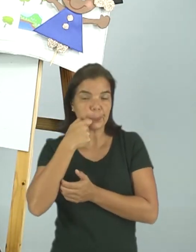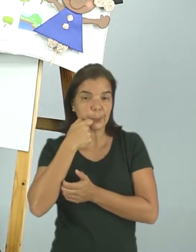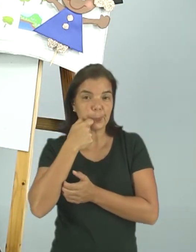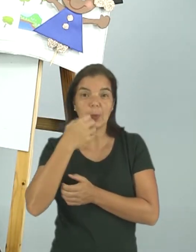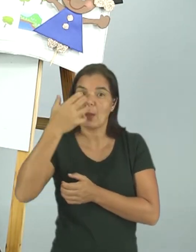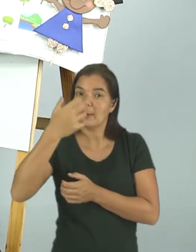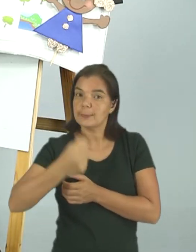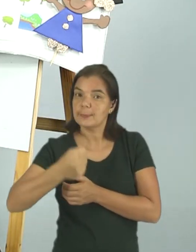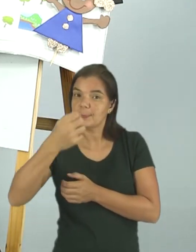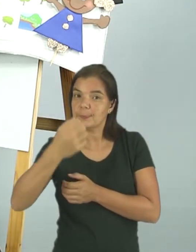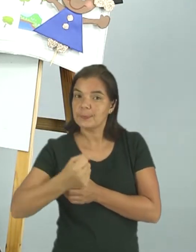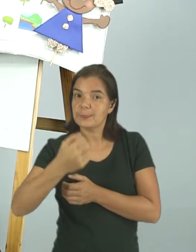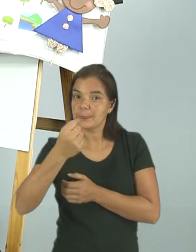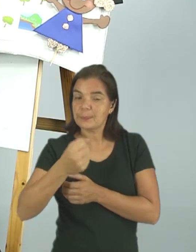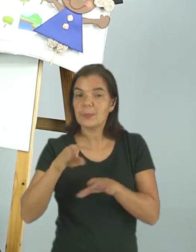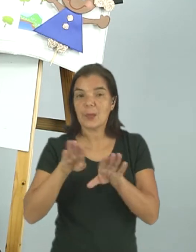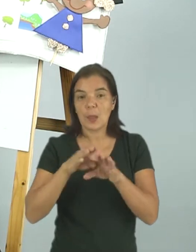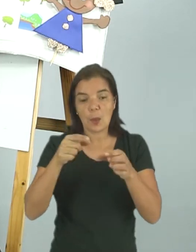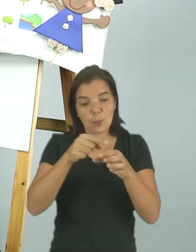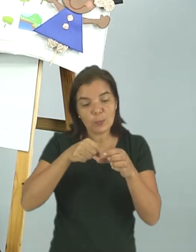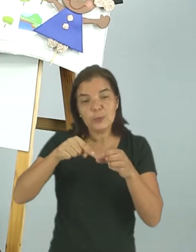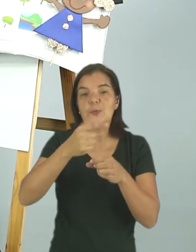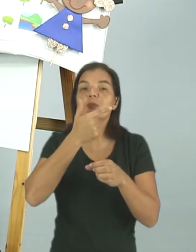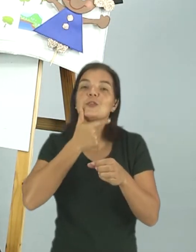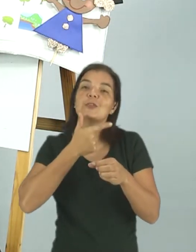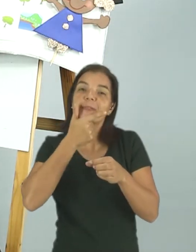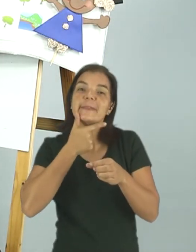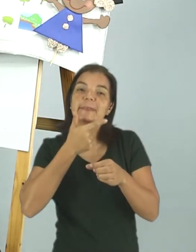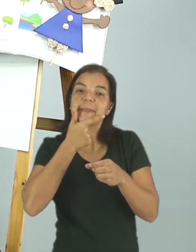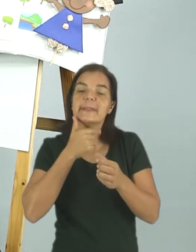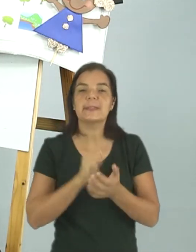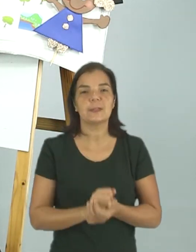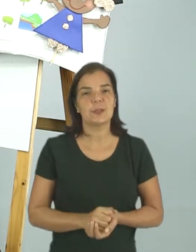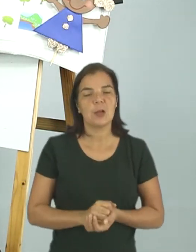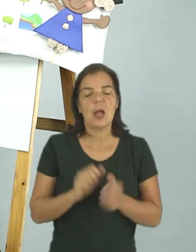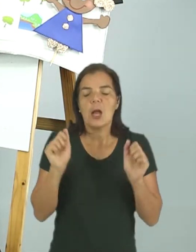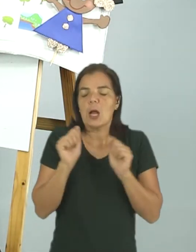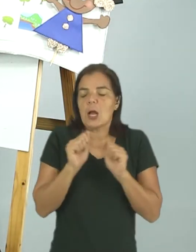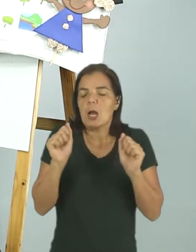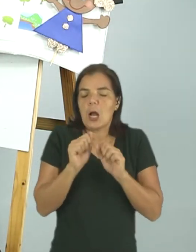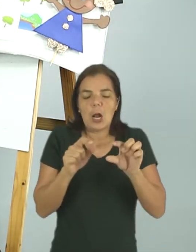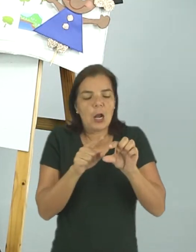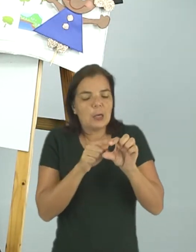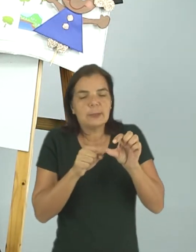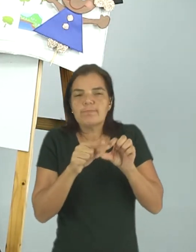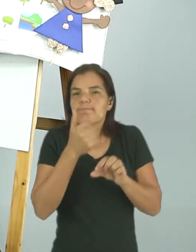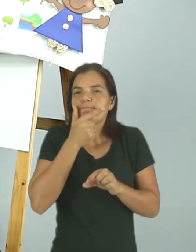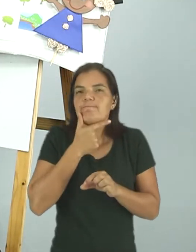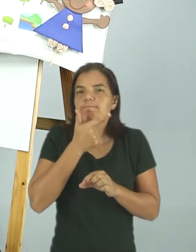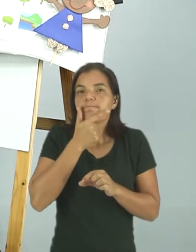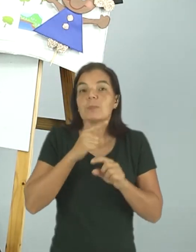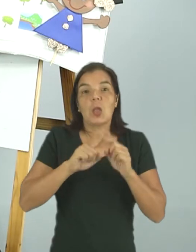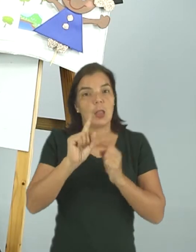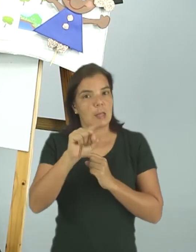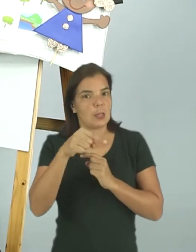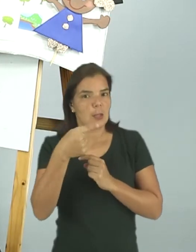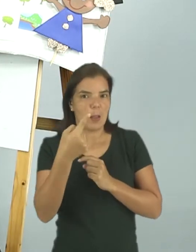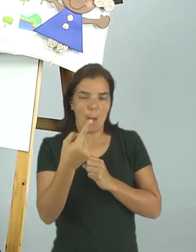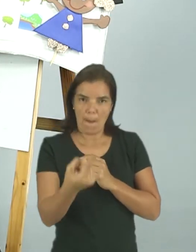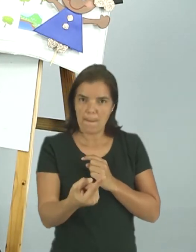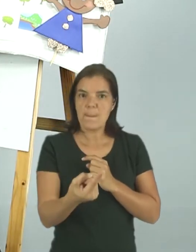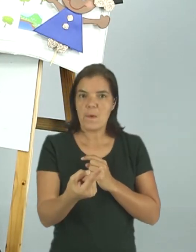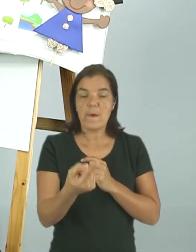leite e bisnaguinha de queijo. Mila ama bisnaguinha de queijo. Depois,